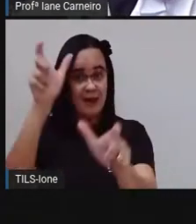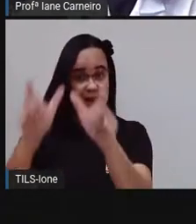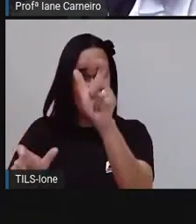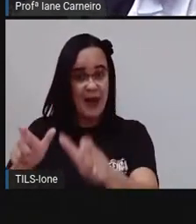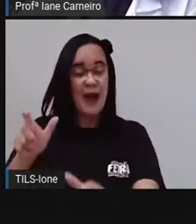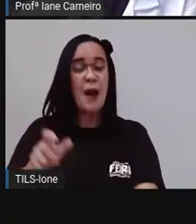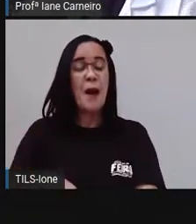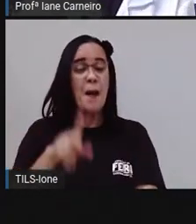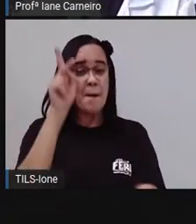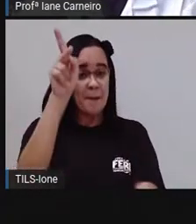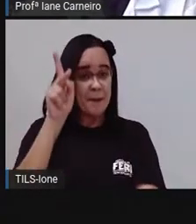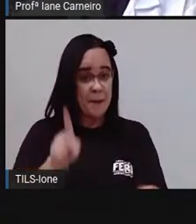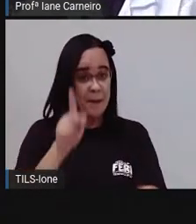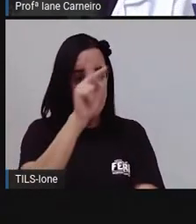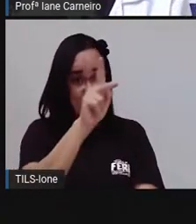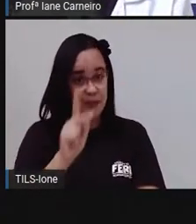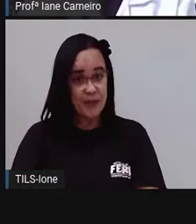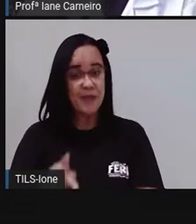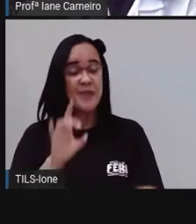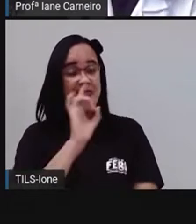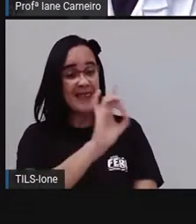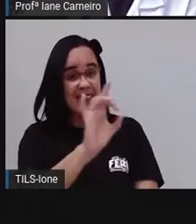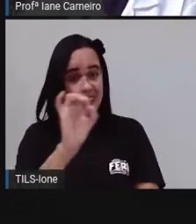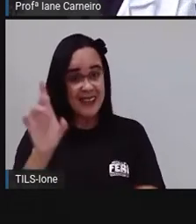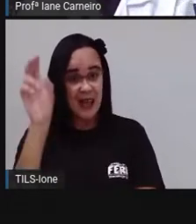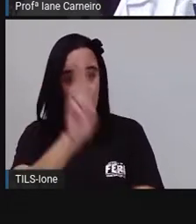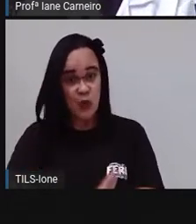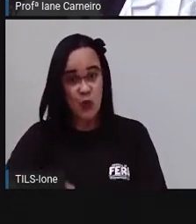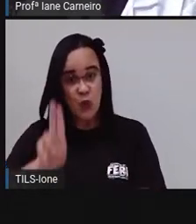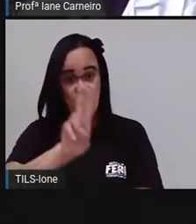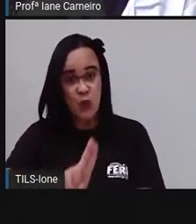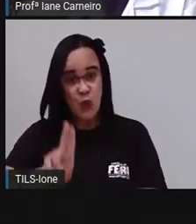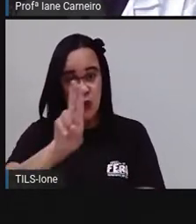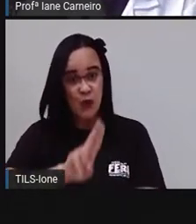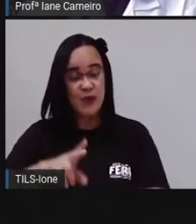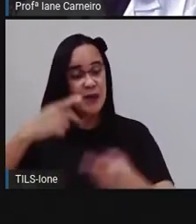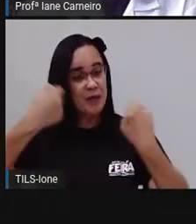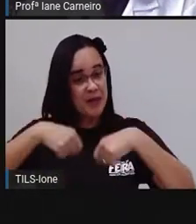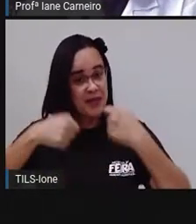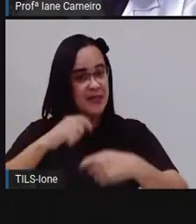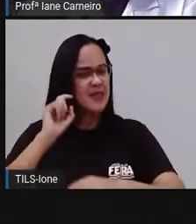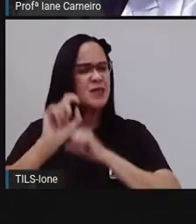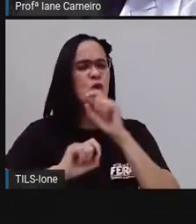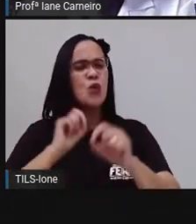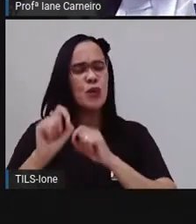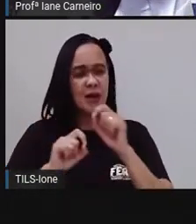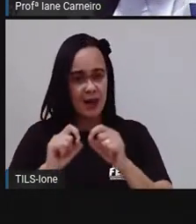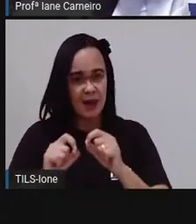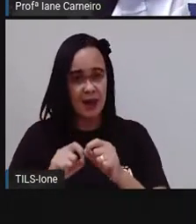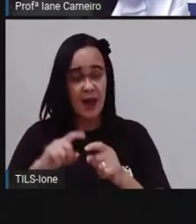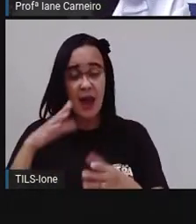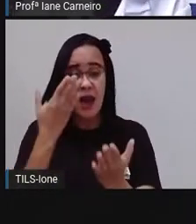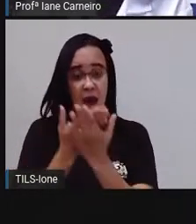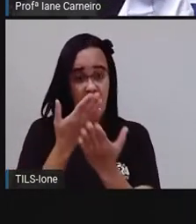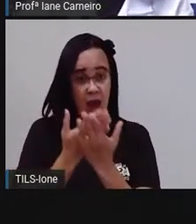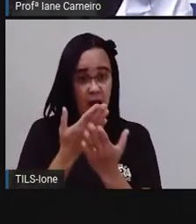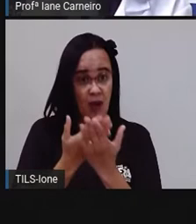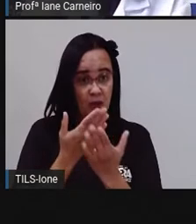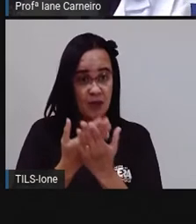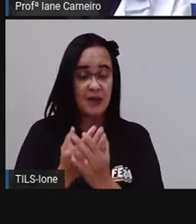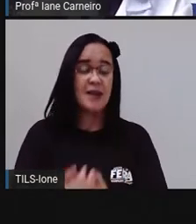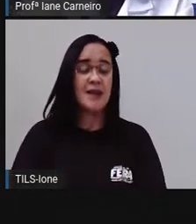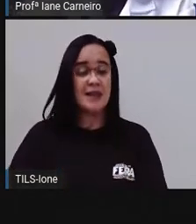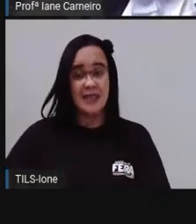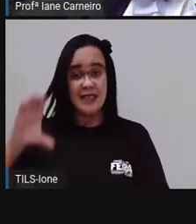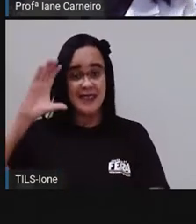81. E uma aula que envolve matemática e ciências da natureza. Tá certo? Então, gente vai continuar falando dos